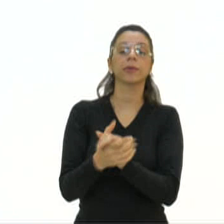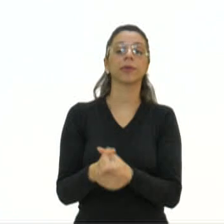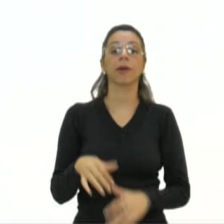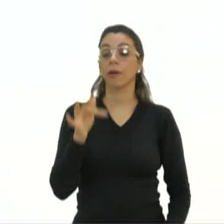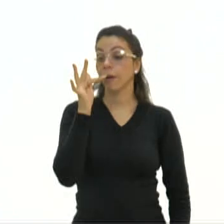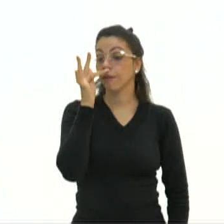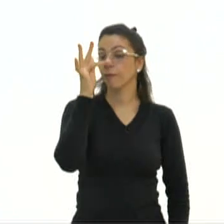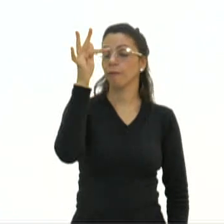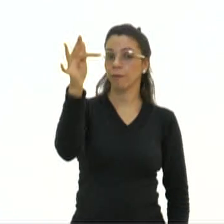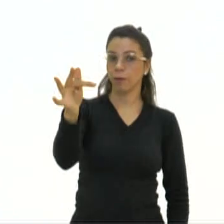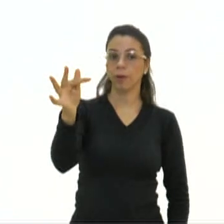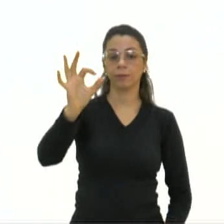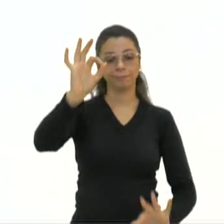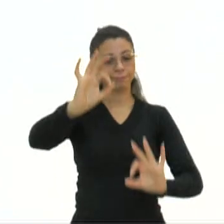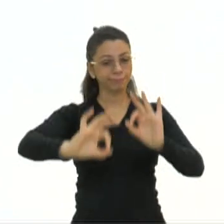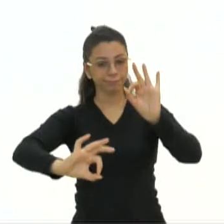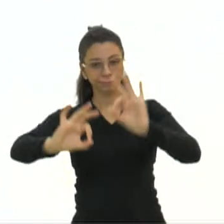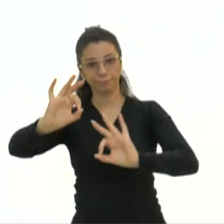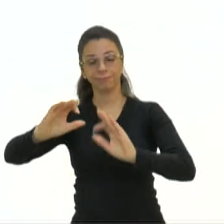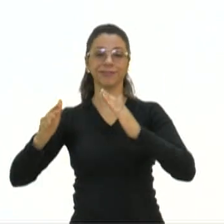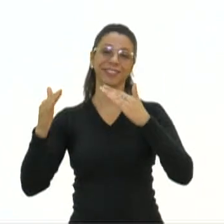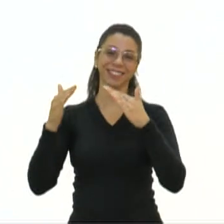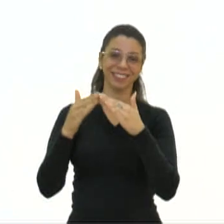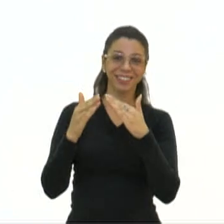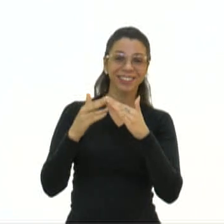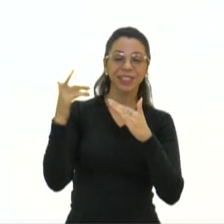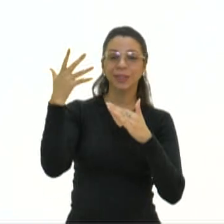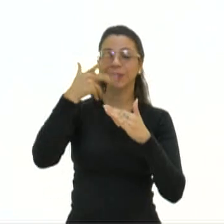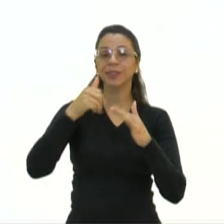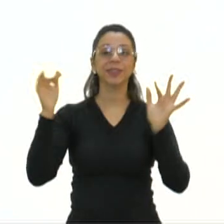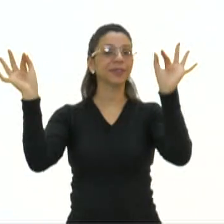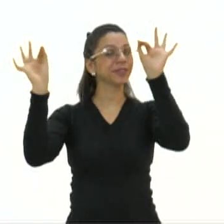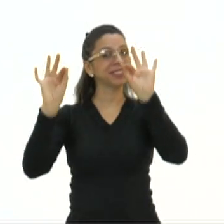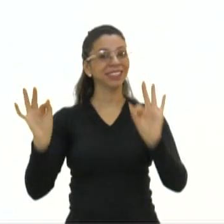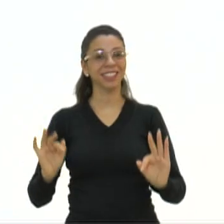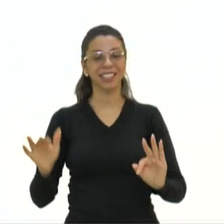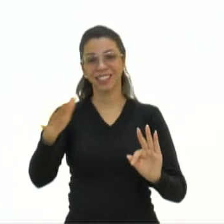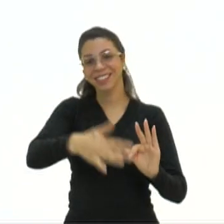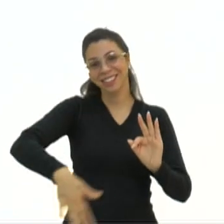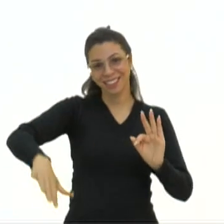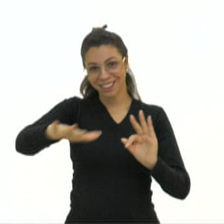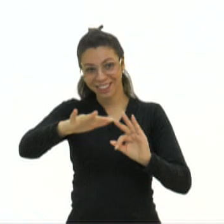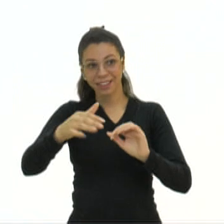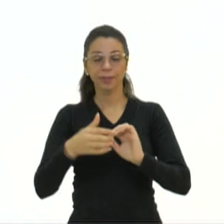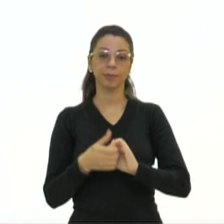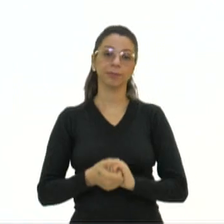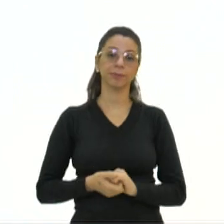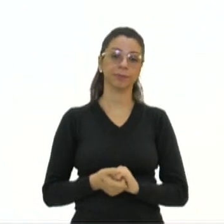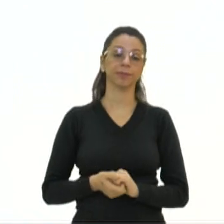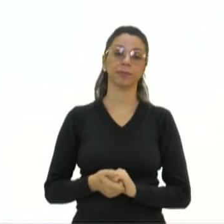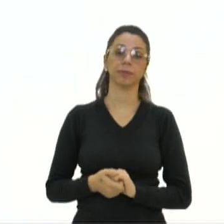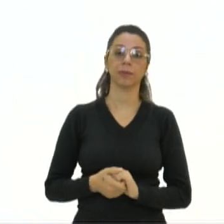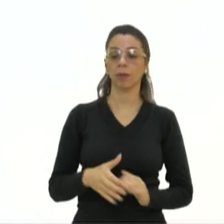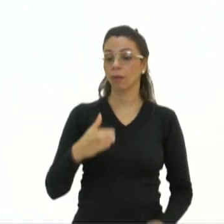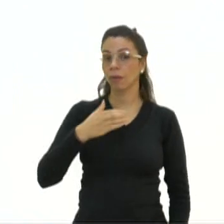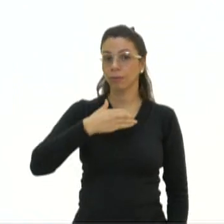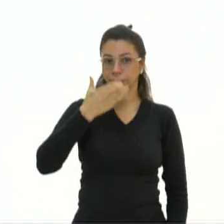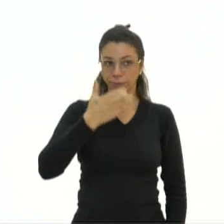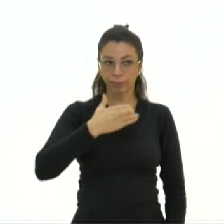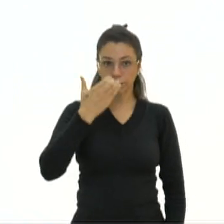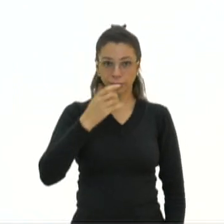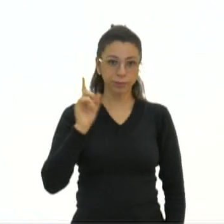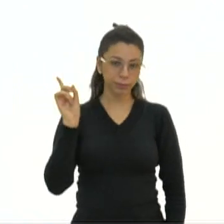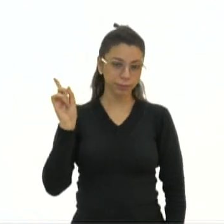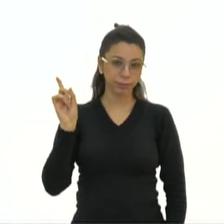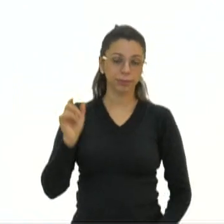flores que fazem parte da decoração da nossa casa. Elas alegram o ambiente. E aí os frutos, a gente já falou sobre